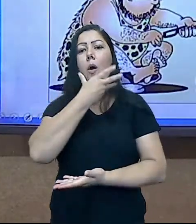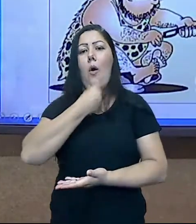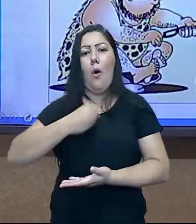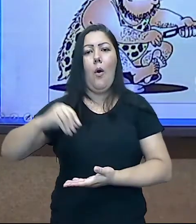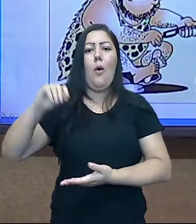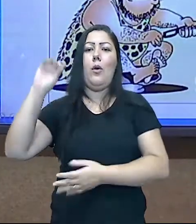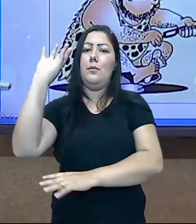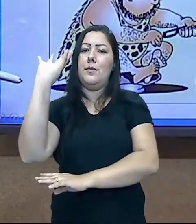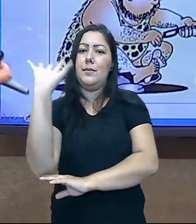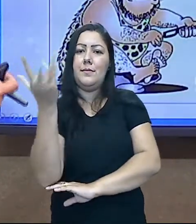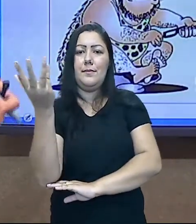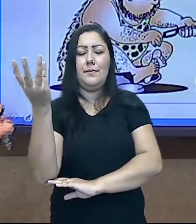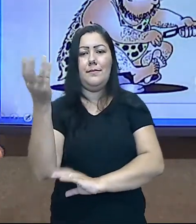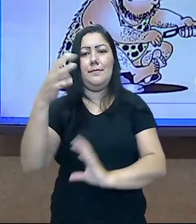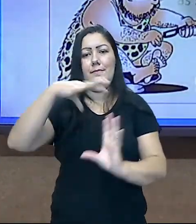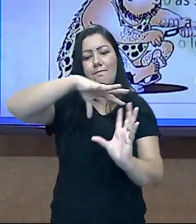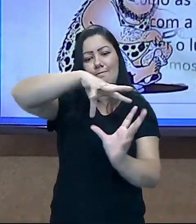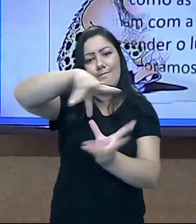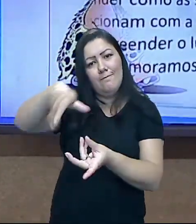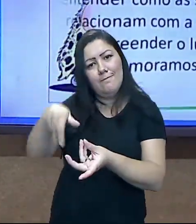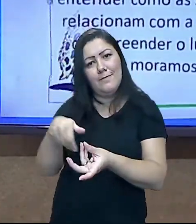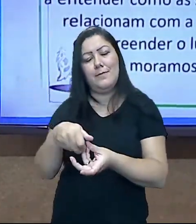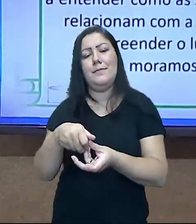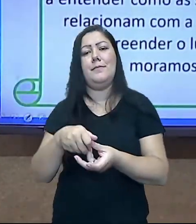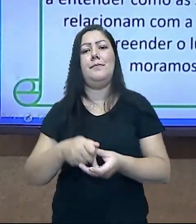com o seu planeta. Ok?